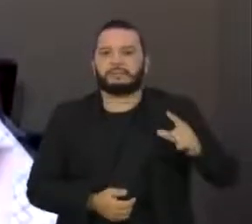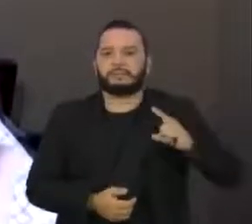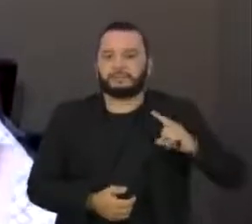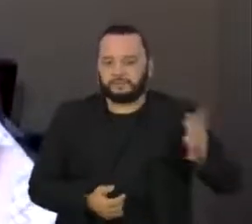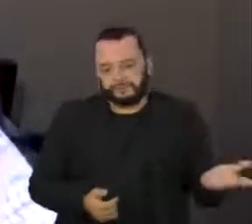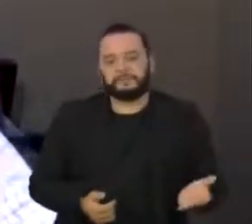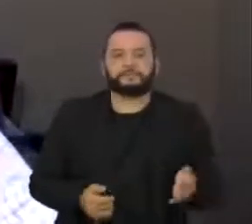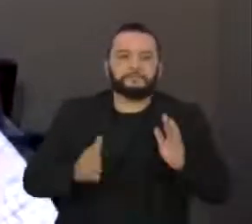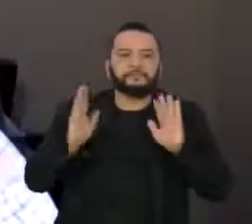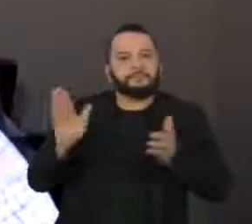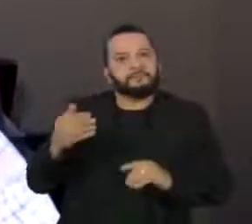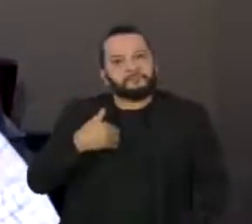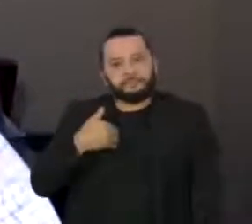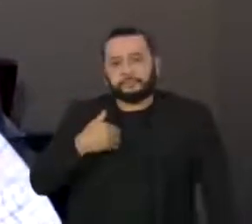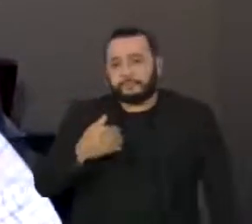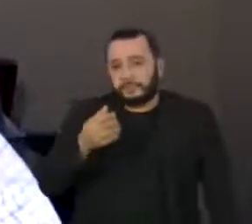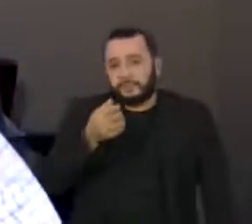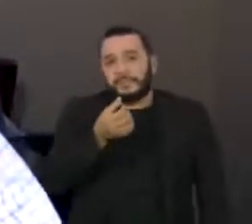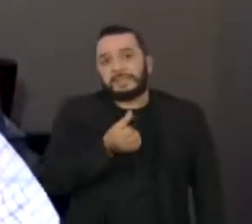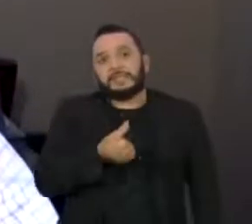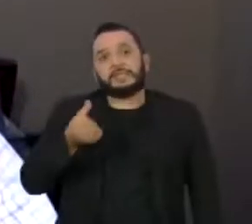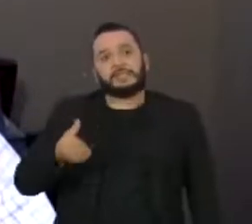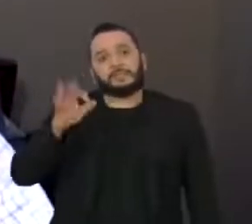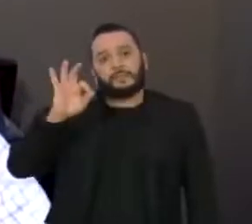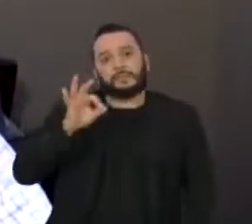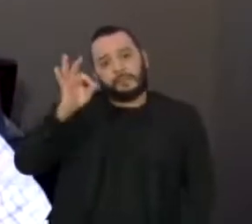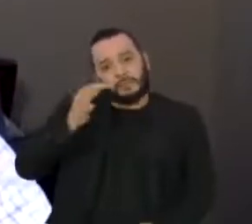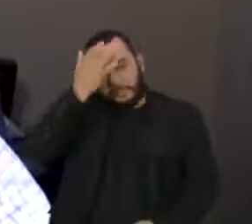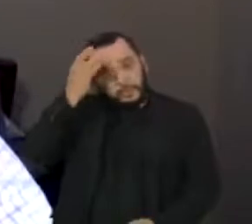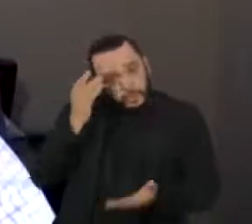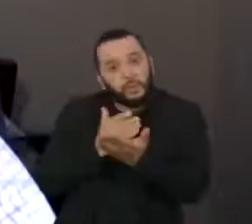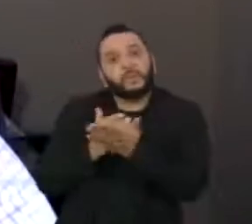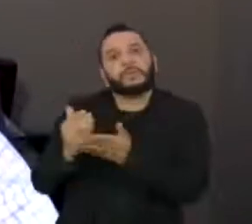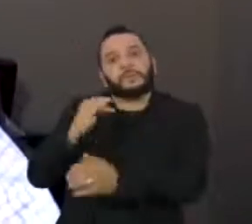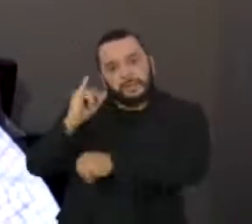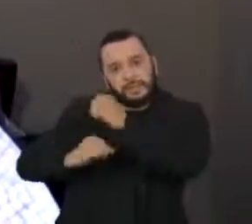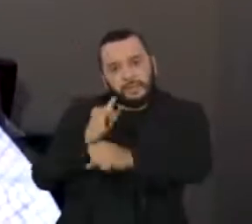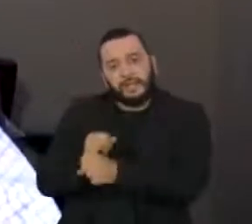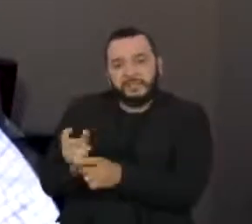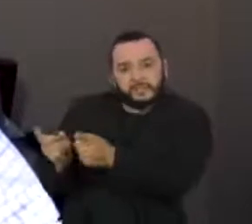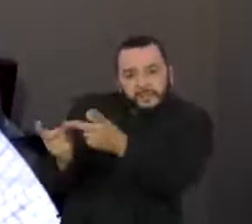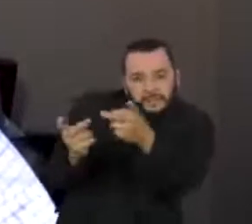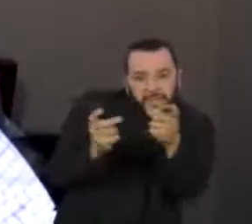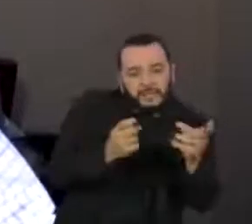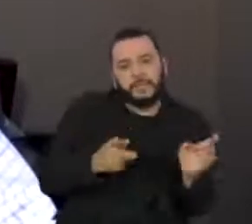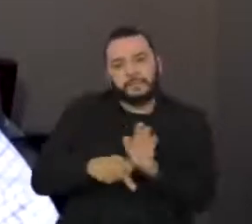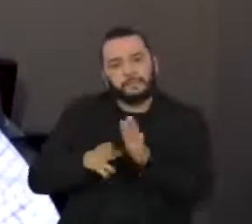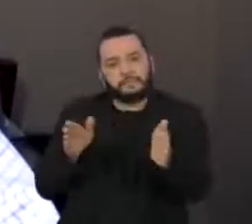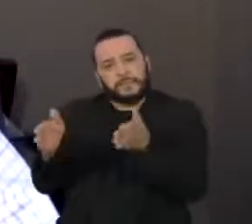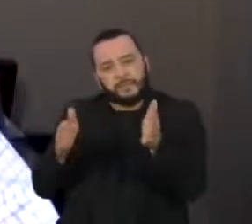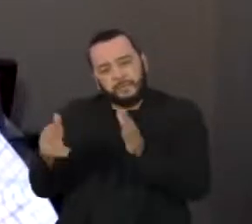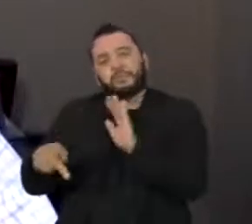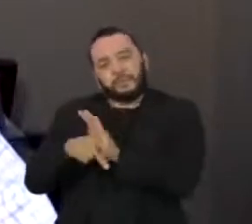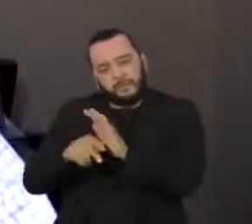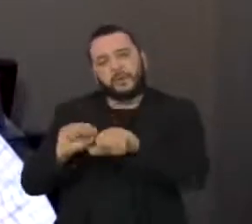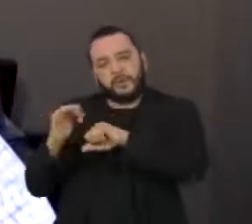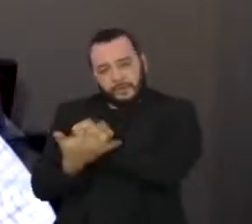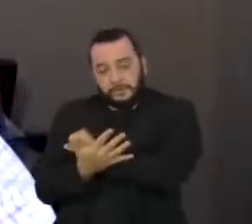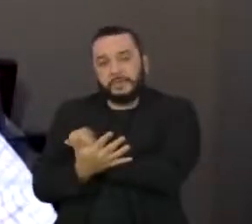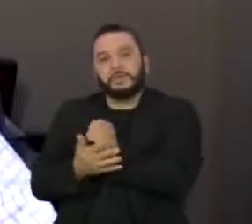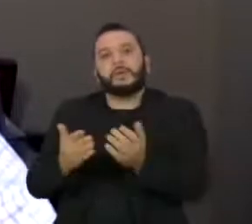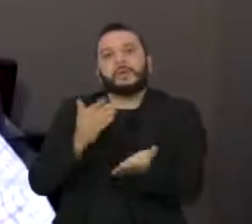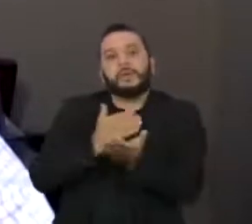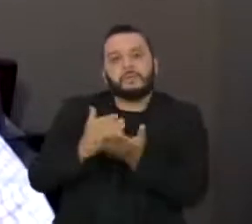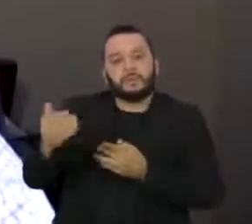dois terços dos brasileiros que passaram a vender pela internet durante a pandemia passaram a receber metade ou mais da